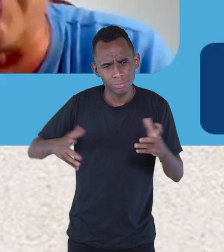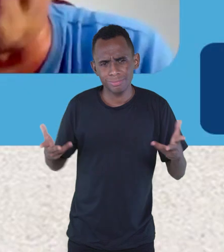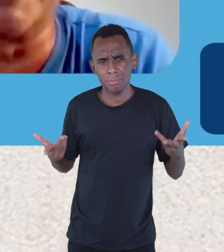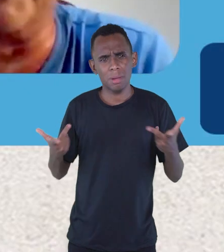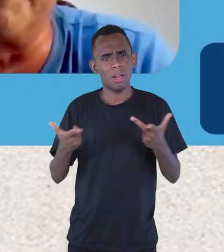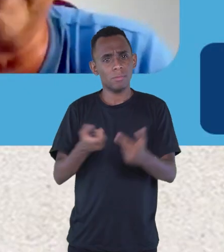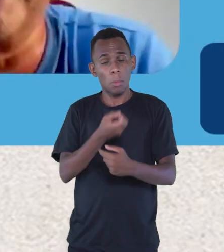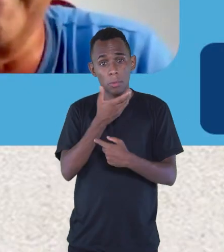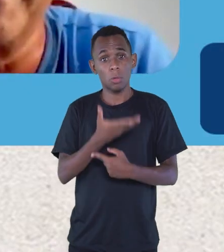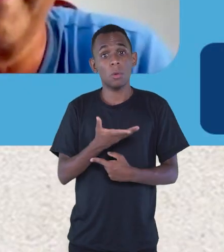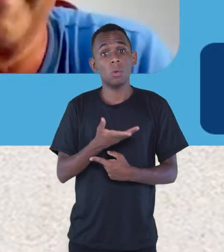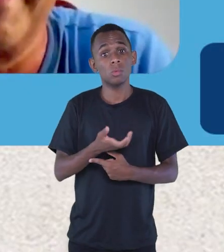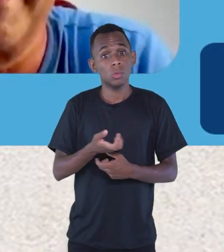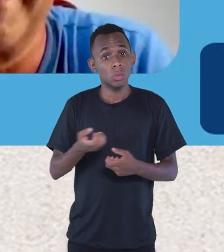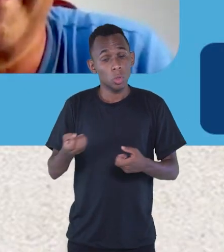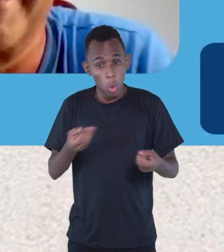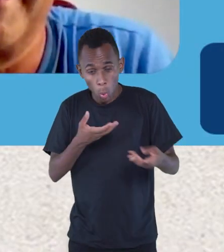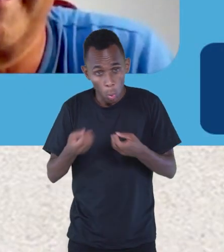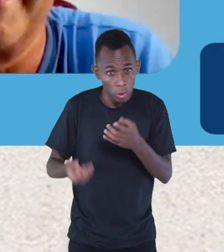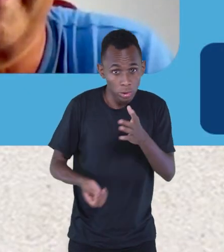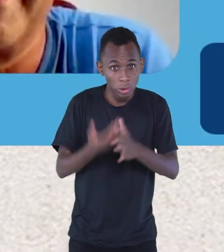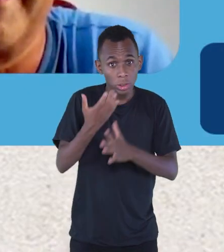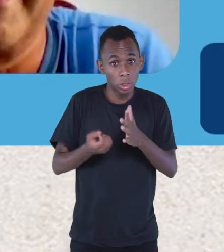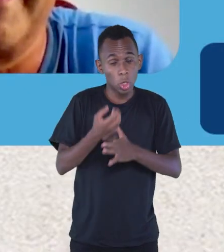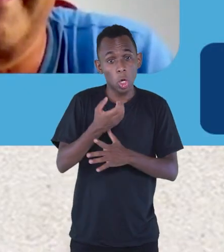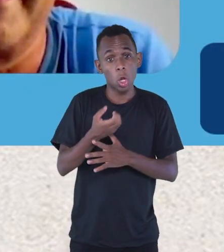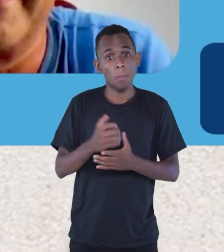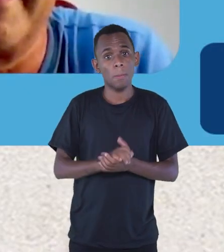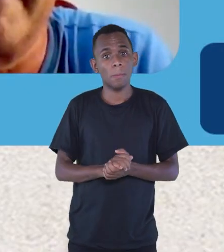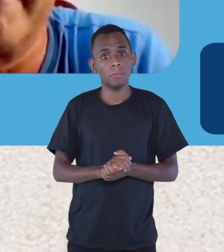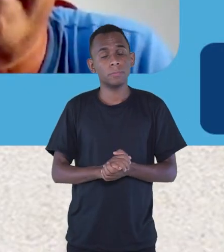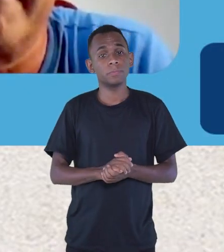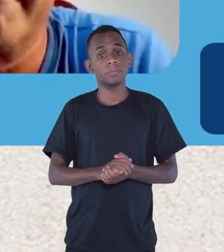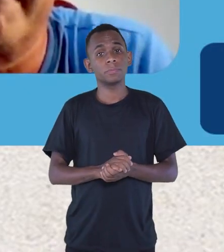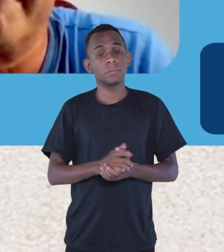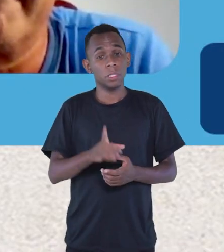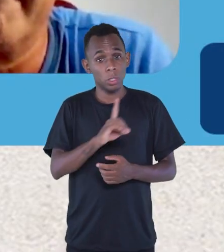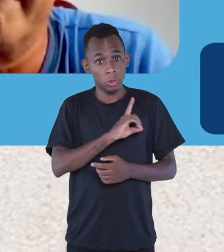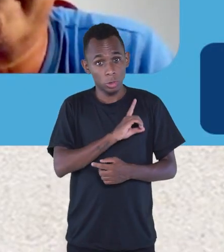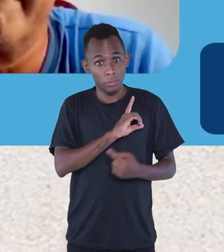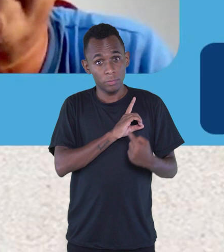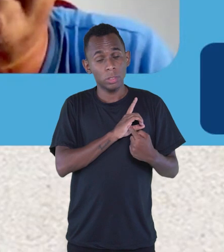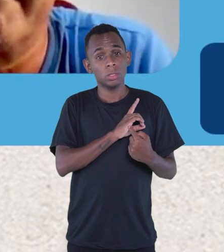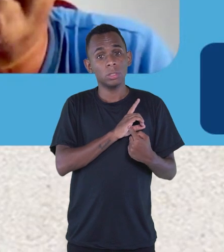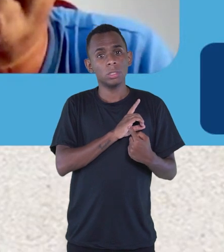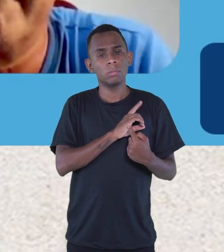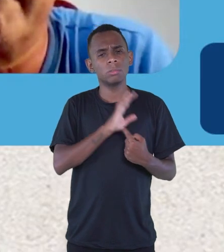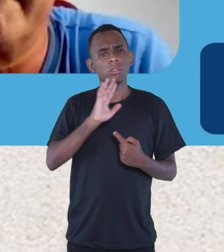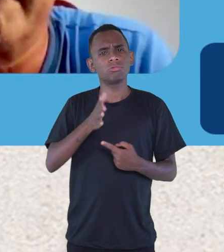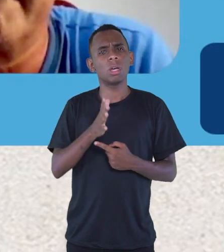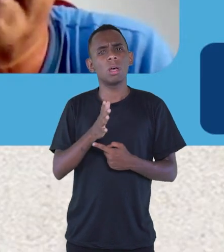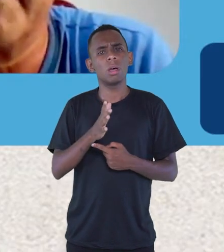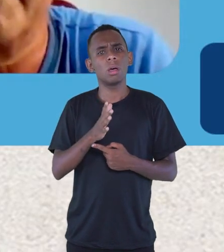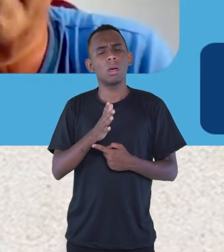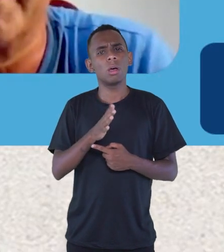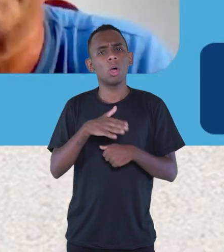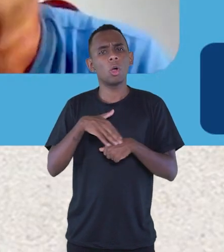surgindo coisas novas aí. Em Divinópolis a gente tem também... A até conversou com um casal de